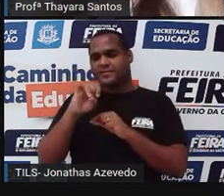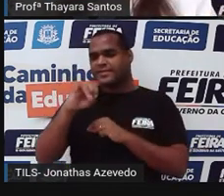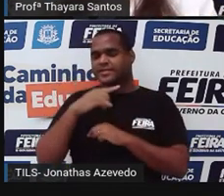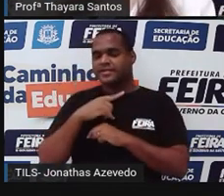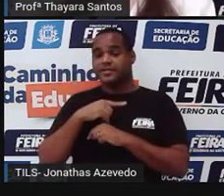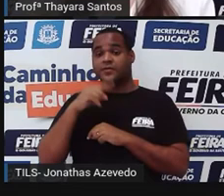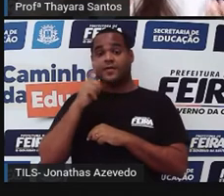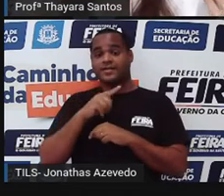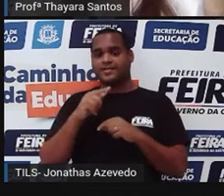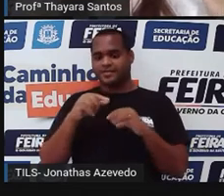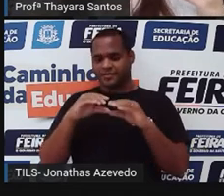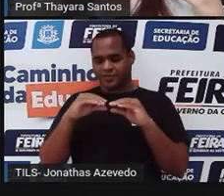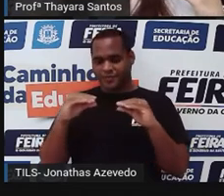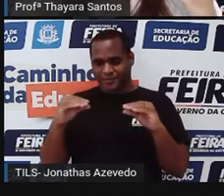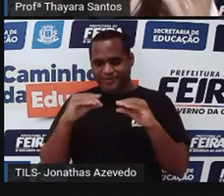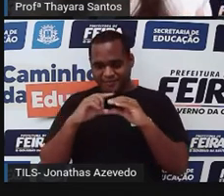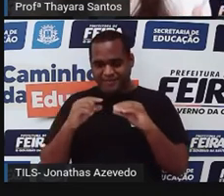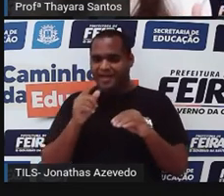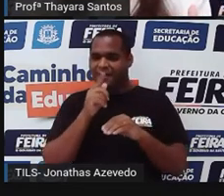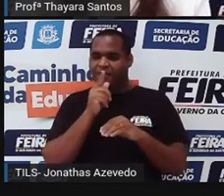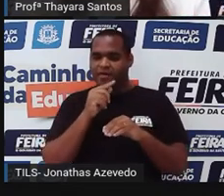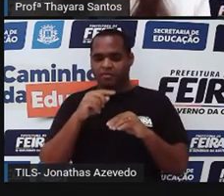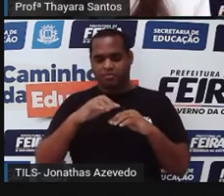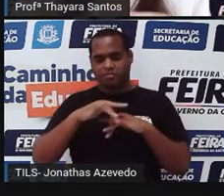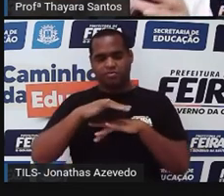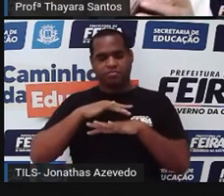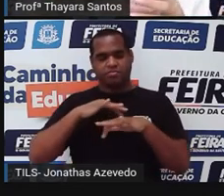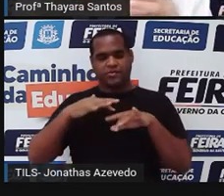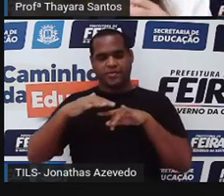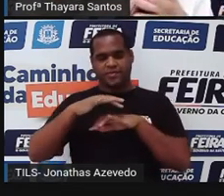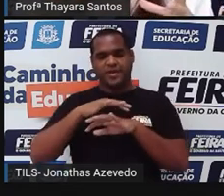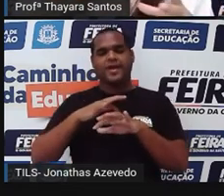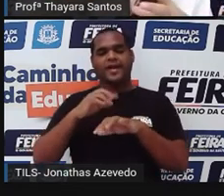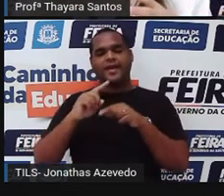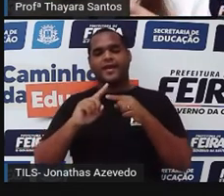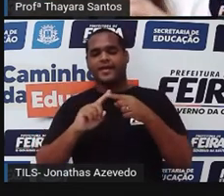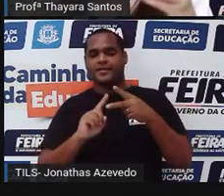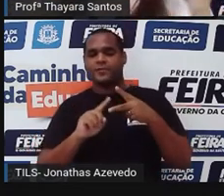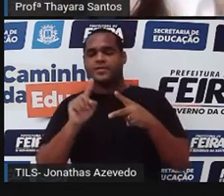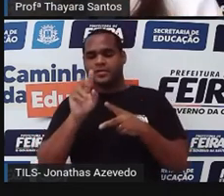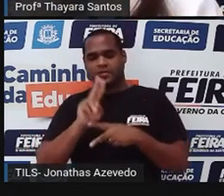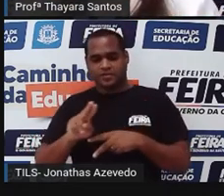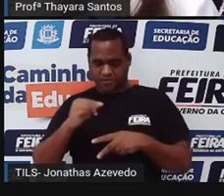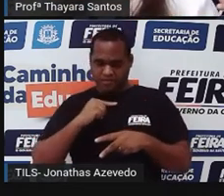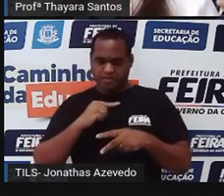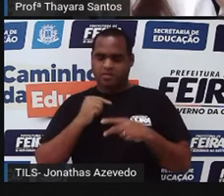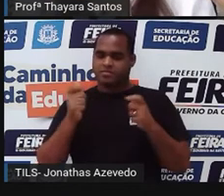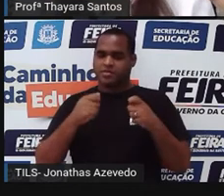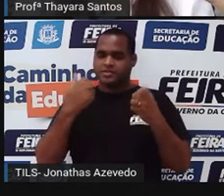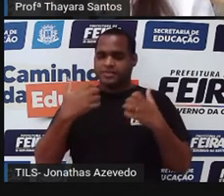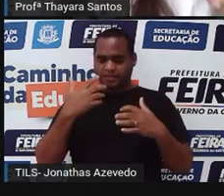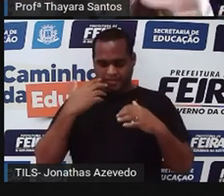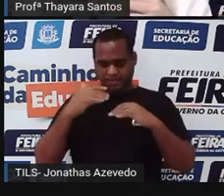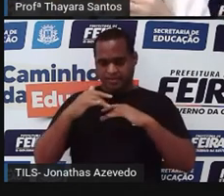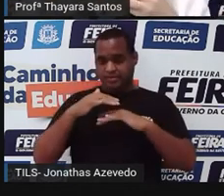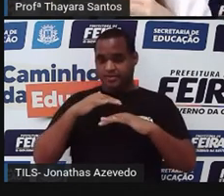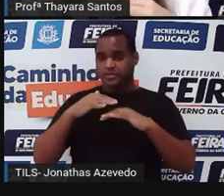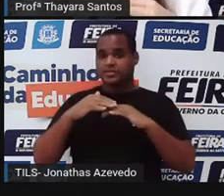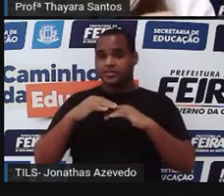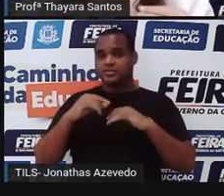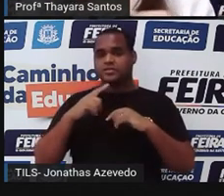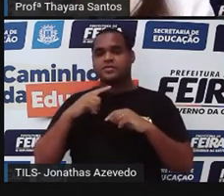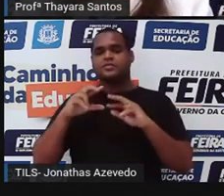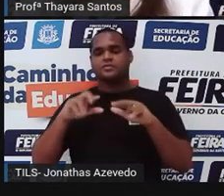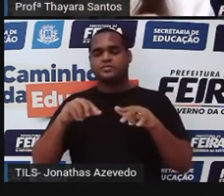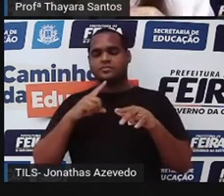o isopor na água, ele vai boiar justamente porque as moléculas que formam esse isopor elas estão afastadas umas das outras. Então ele tem